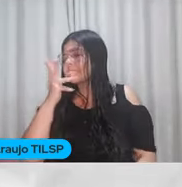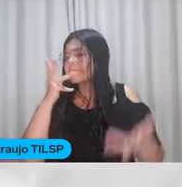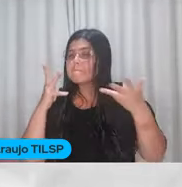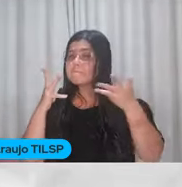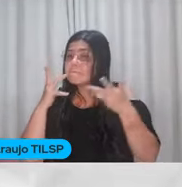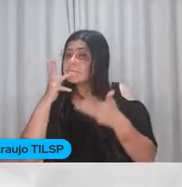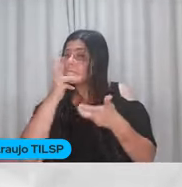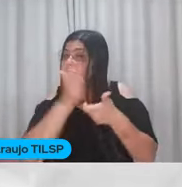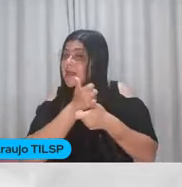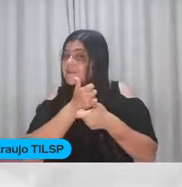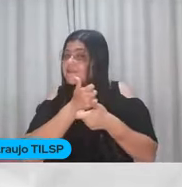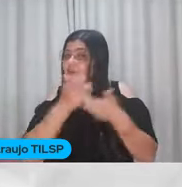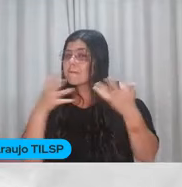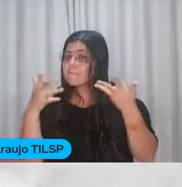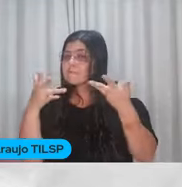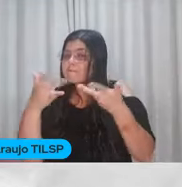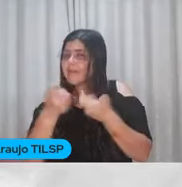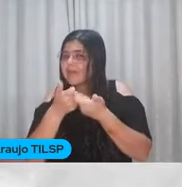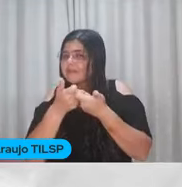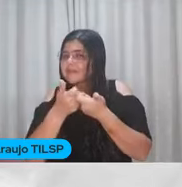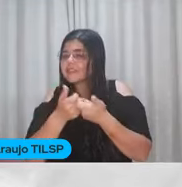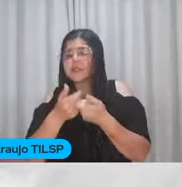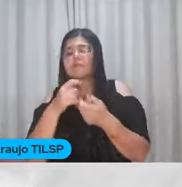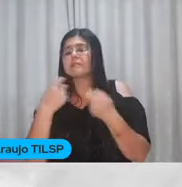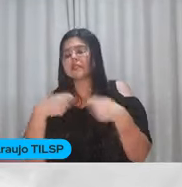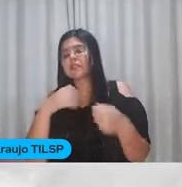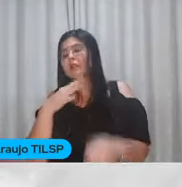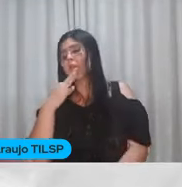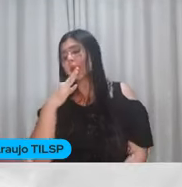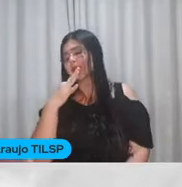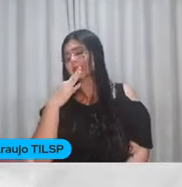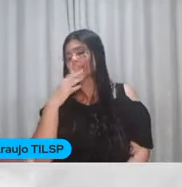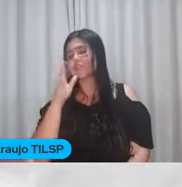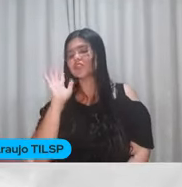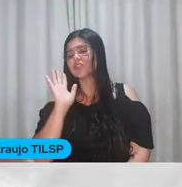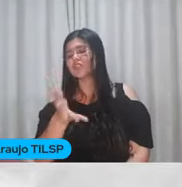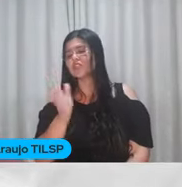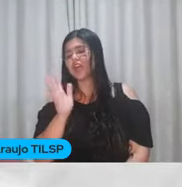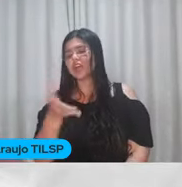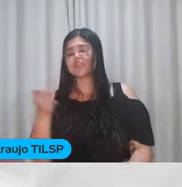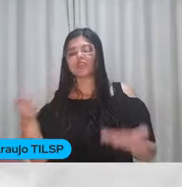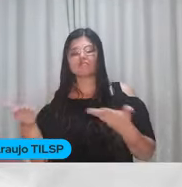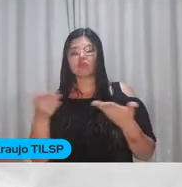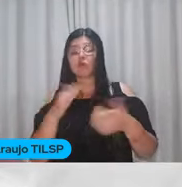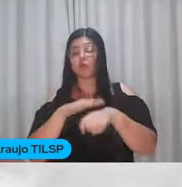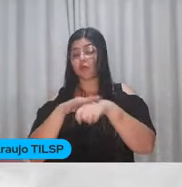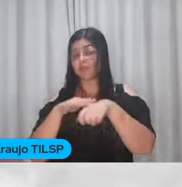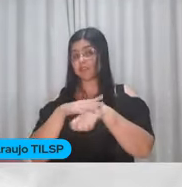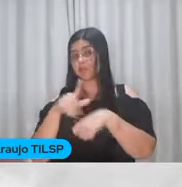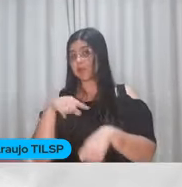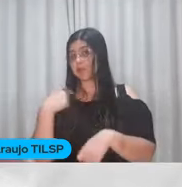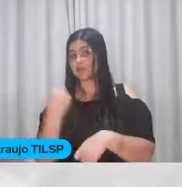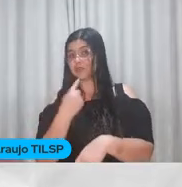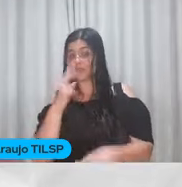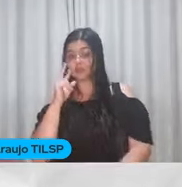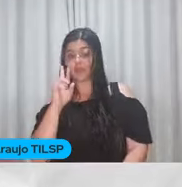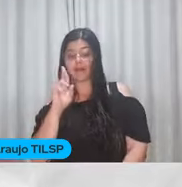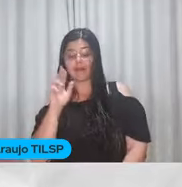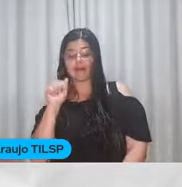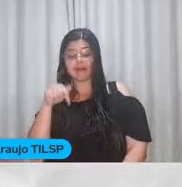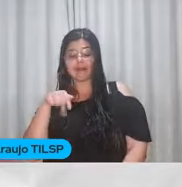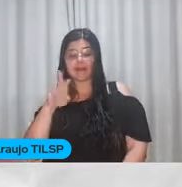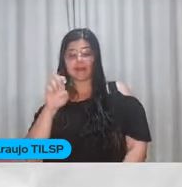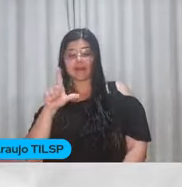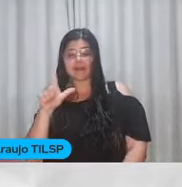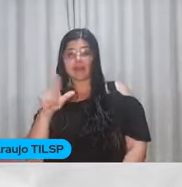E vocês precisam Conhecê-la Já, já Ela vai chegar aqui Para conversar com a gente Eu estou vendo a Raquel falando